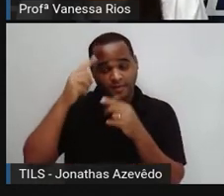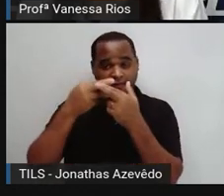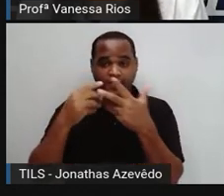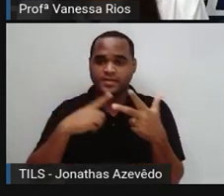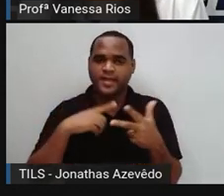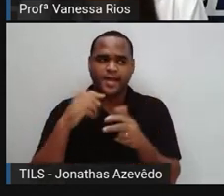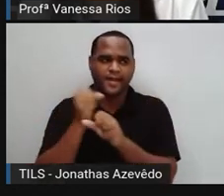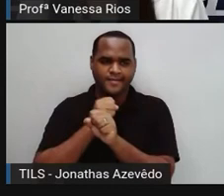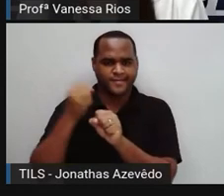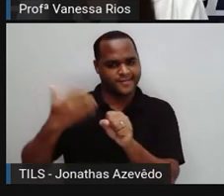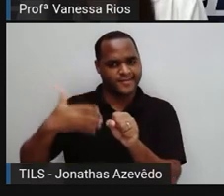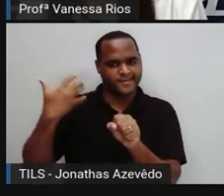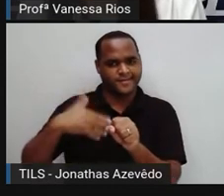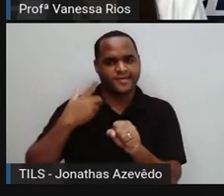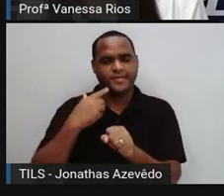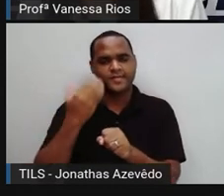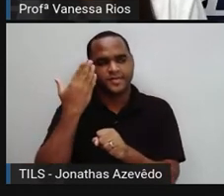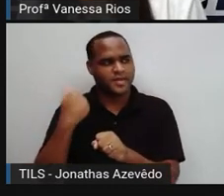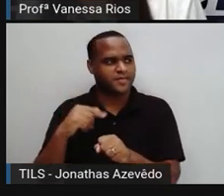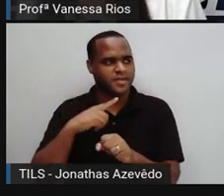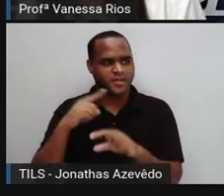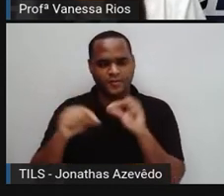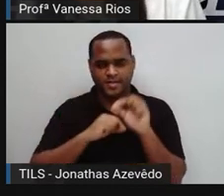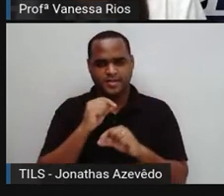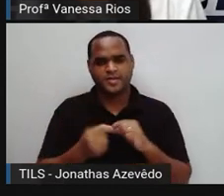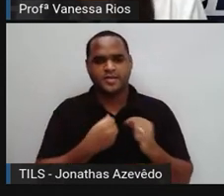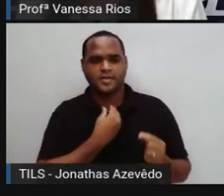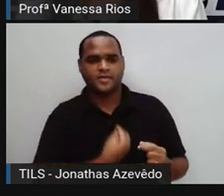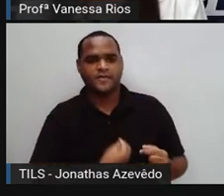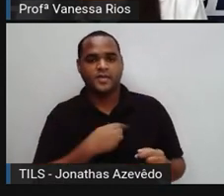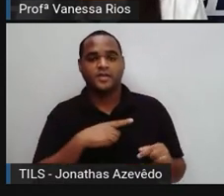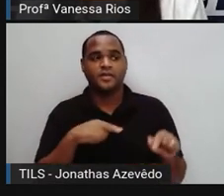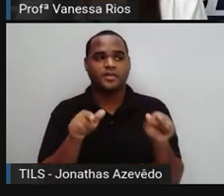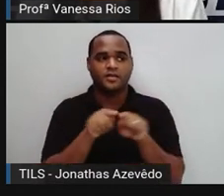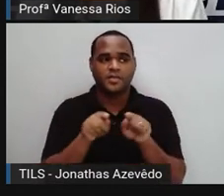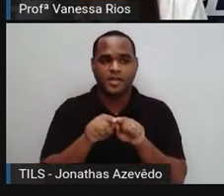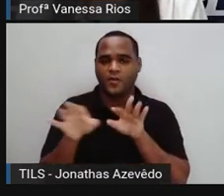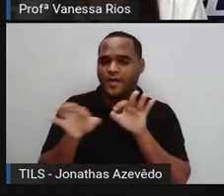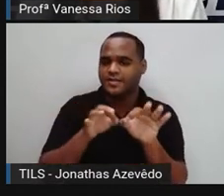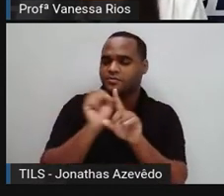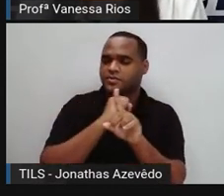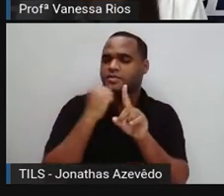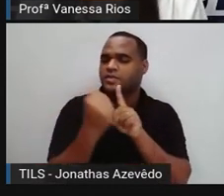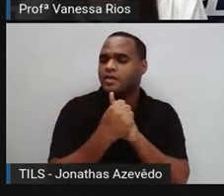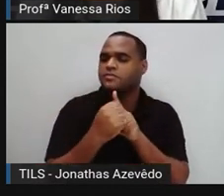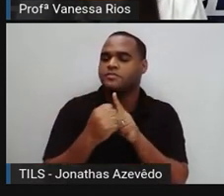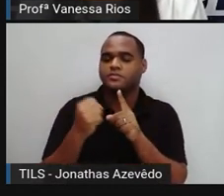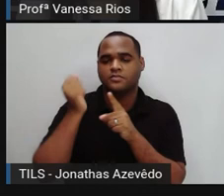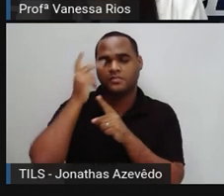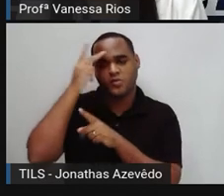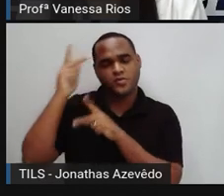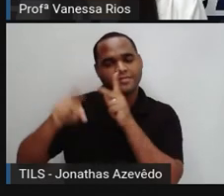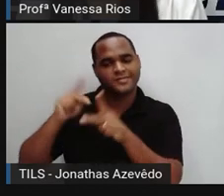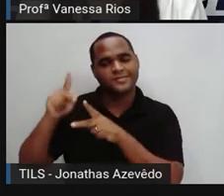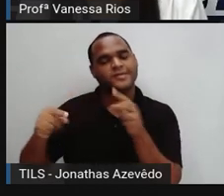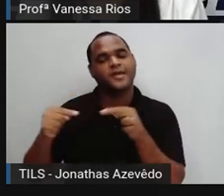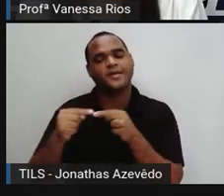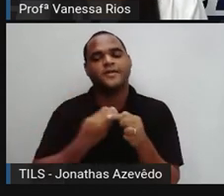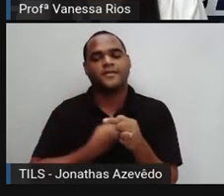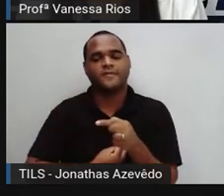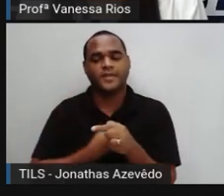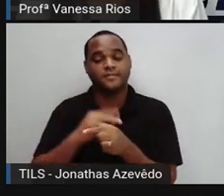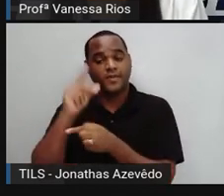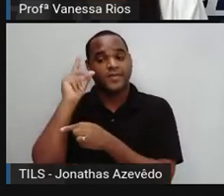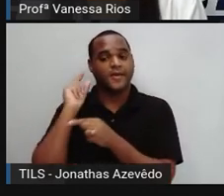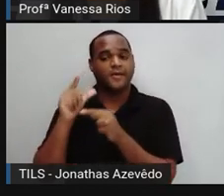anos ficamos sabendo como era a vida e a organização social de povo, povos que viveram aí muito